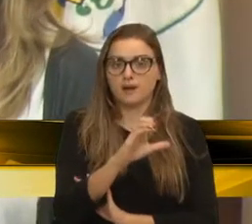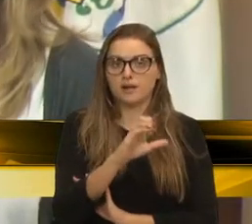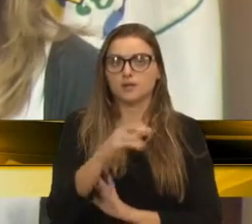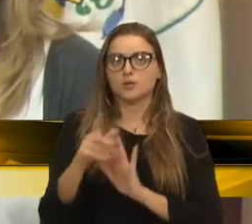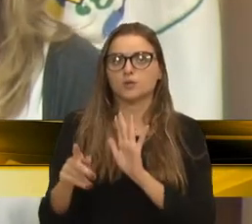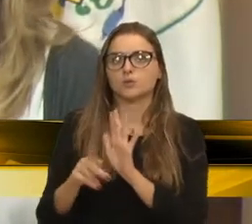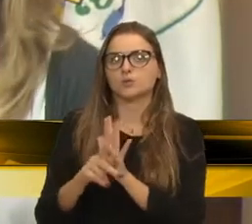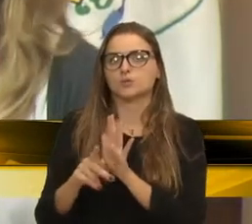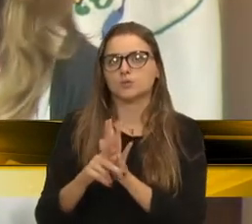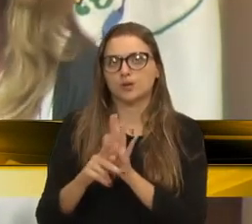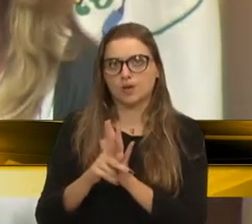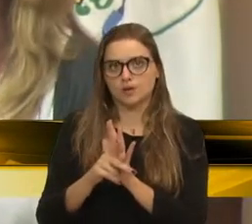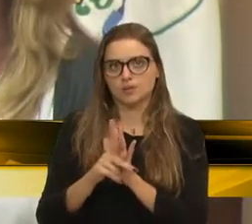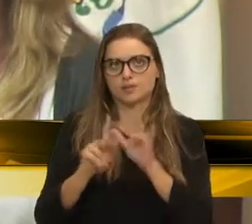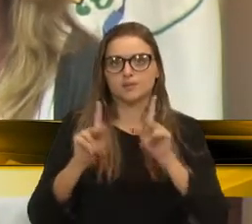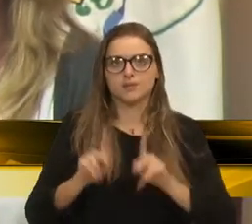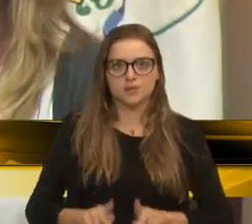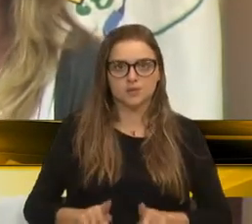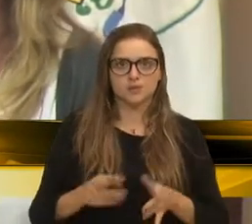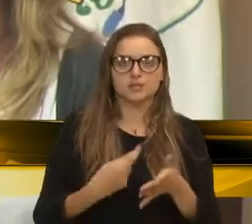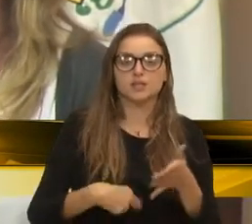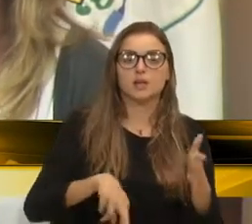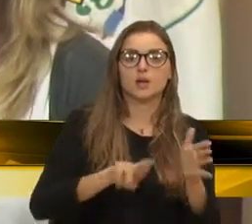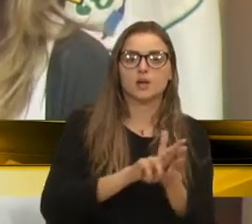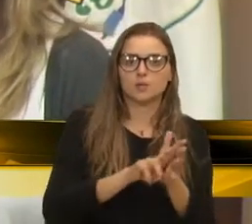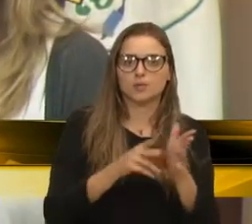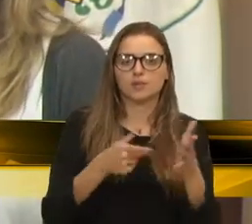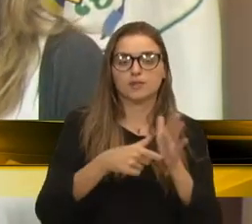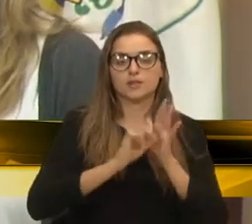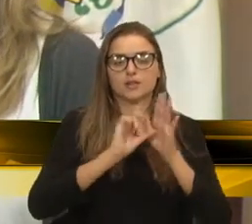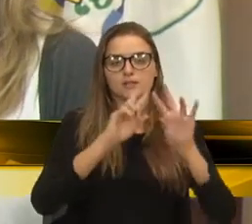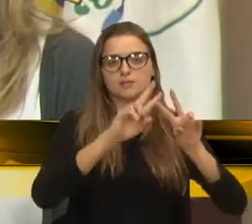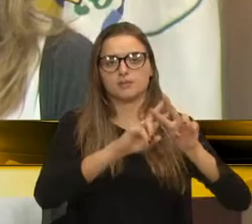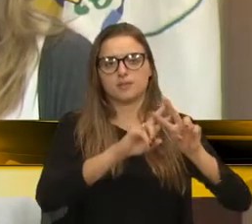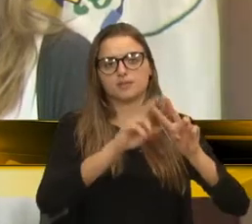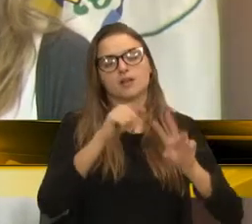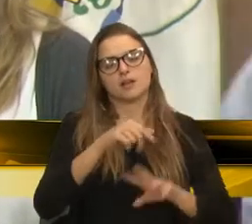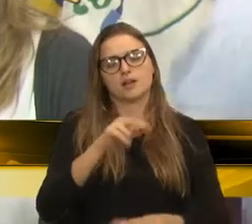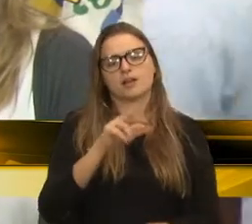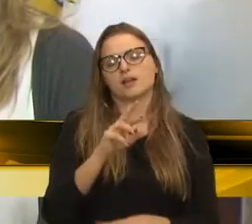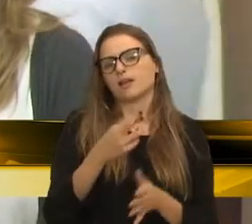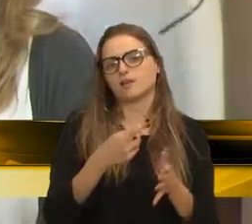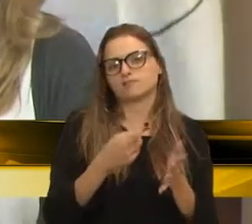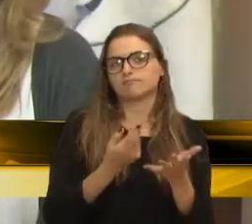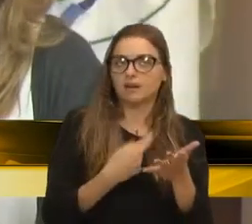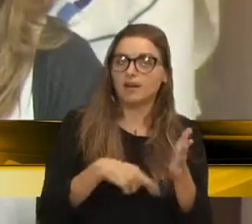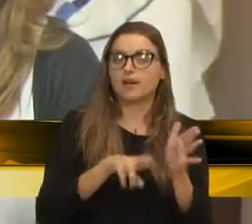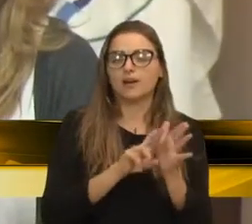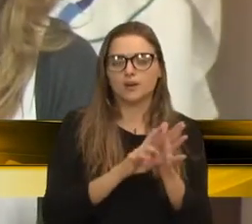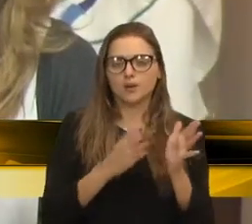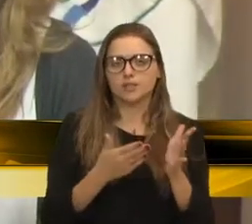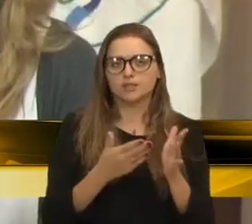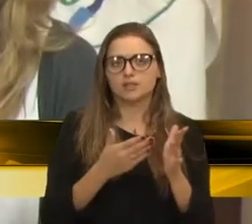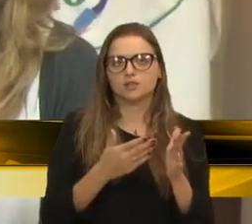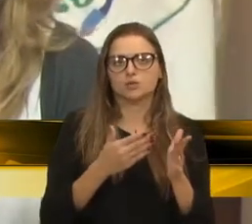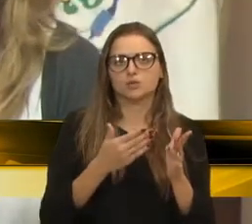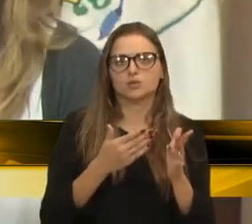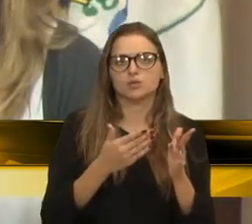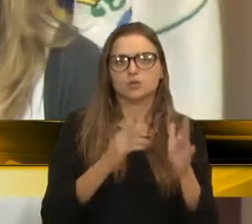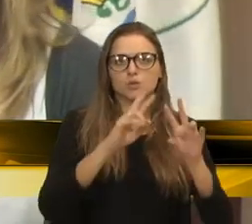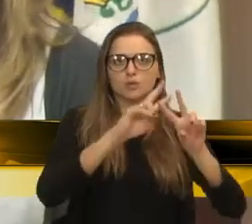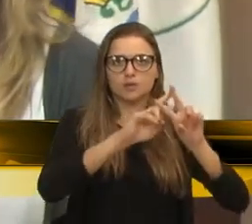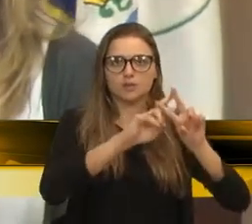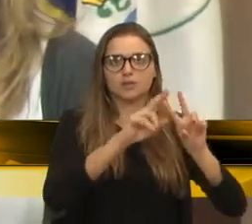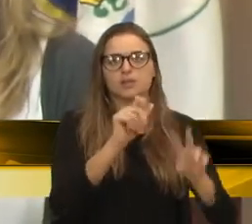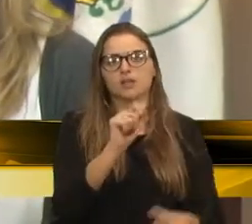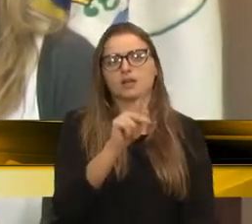próprios recuperandos, que é assim que eles são chamados, no sistema tradicional nós chamamos de